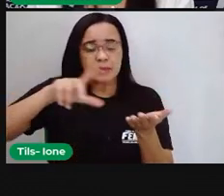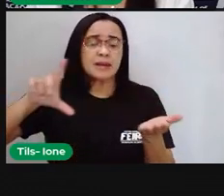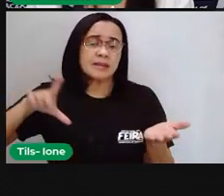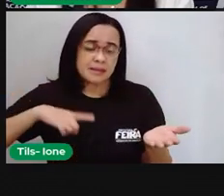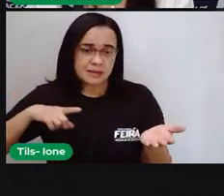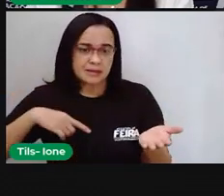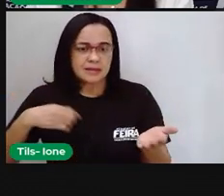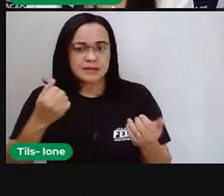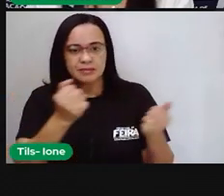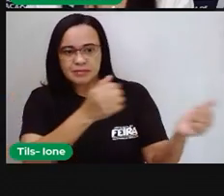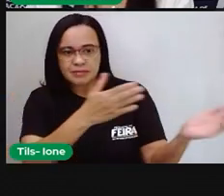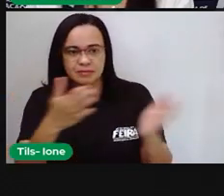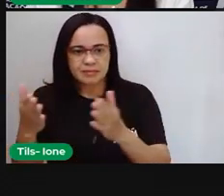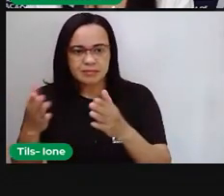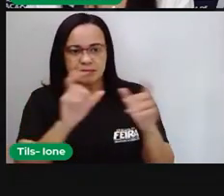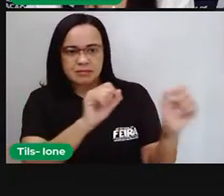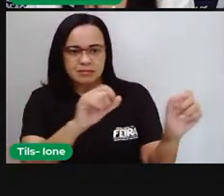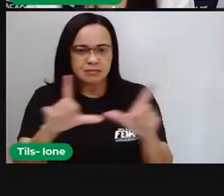vamos assistir.